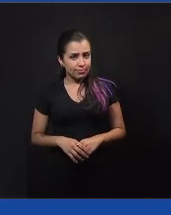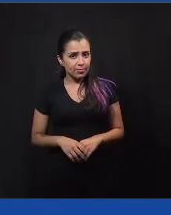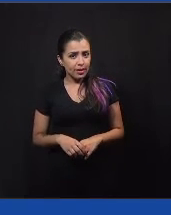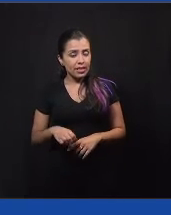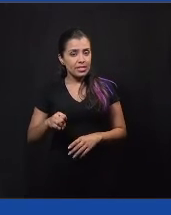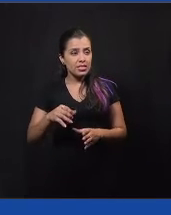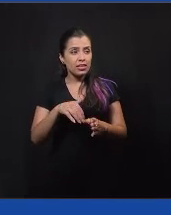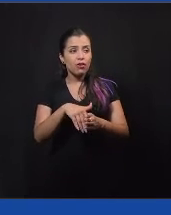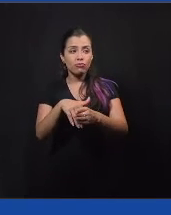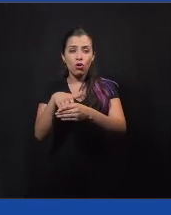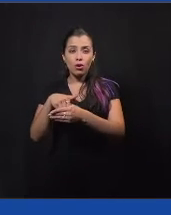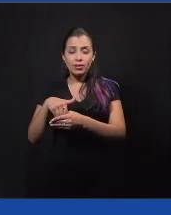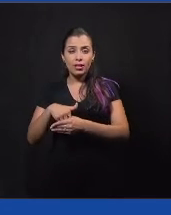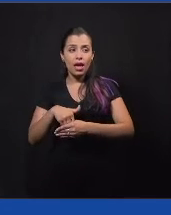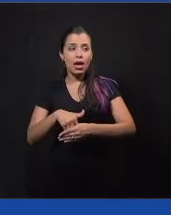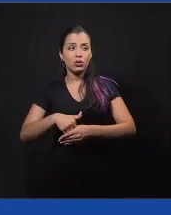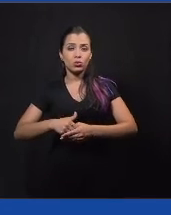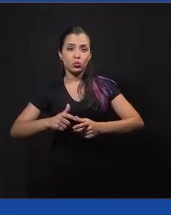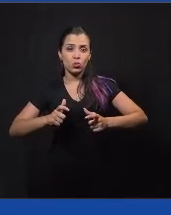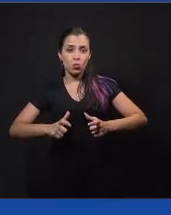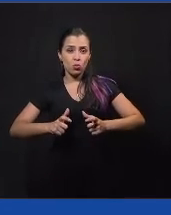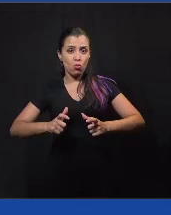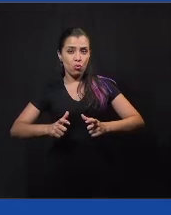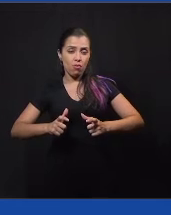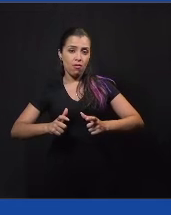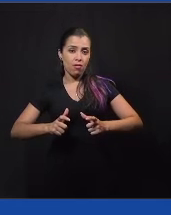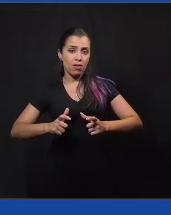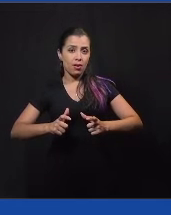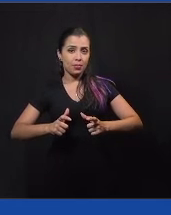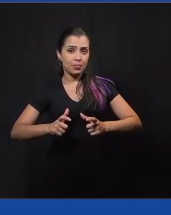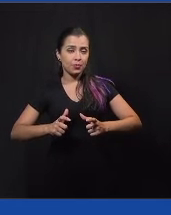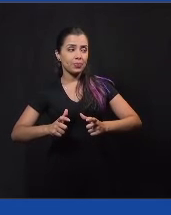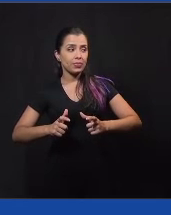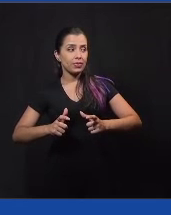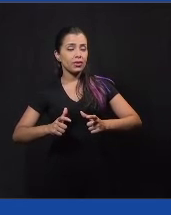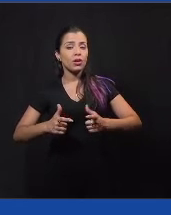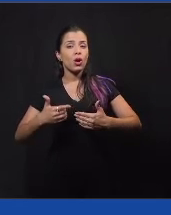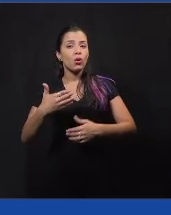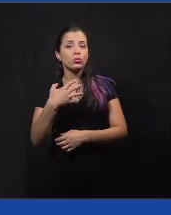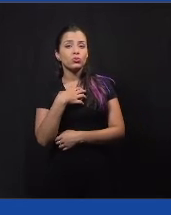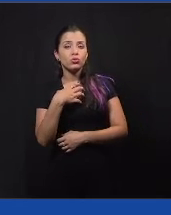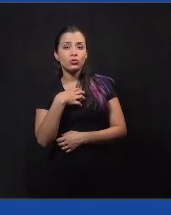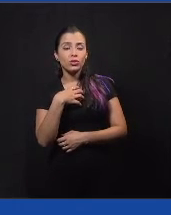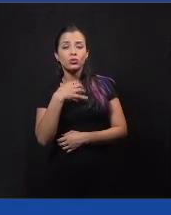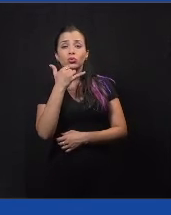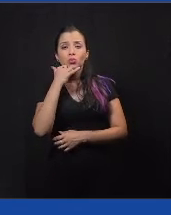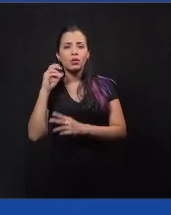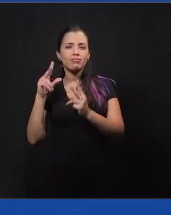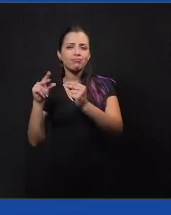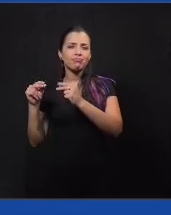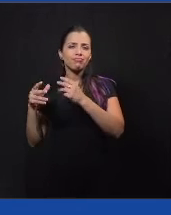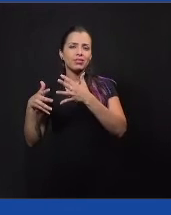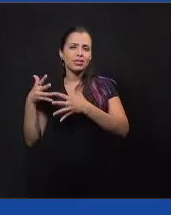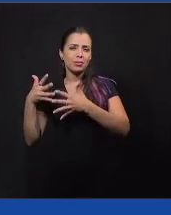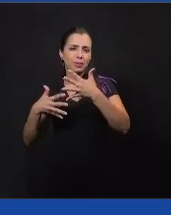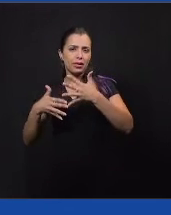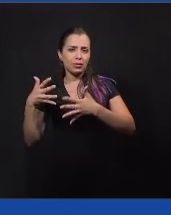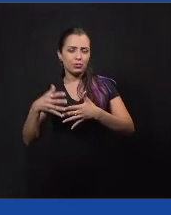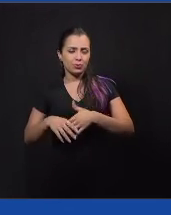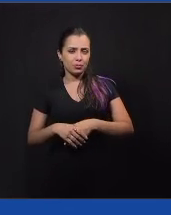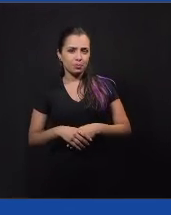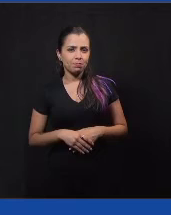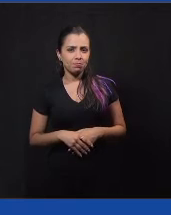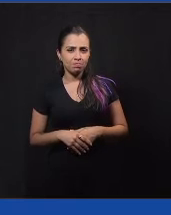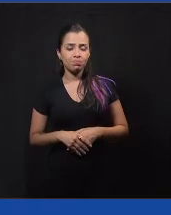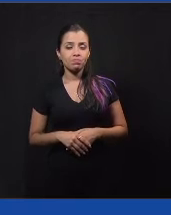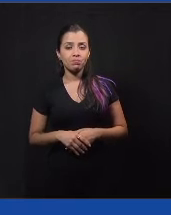ou não, né, e aí a gente passar a se conscientizar na hora das eleições para não votar só pelo nome ou pela indicação